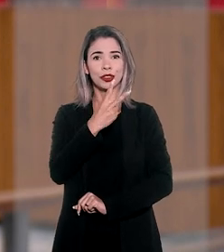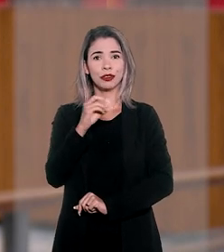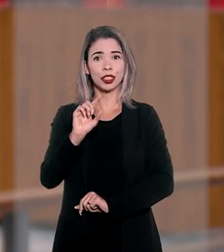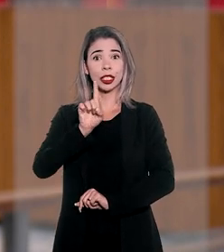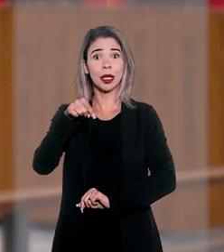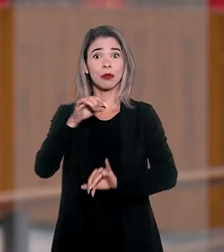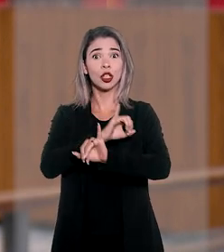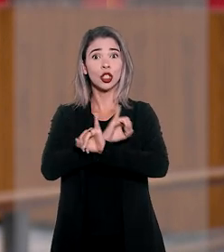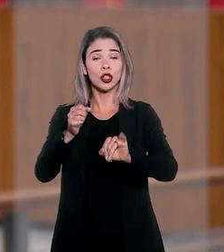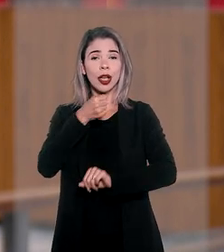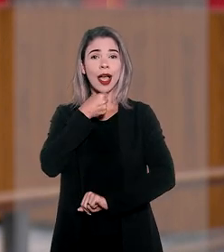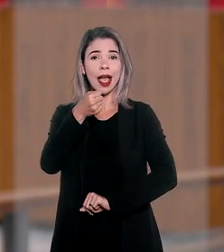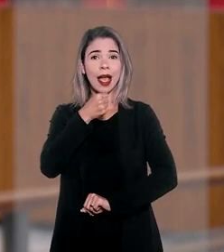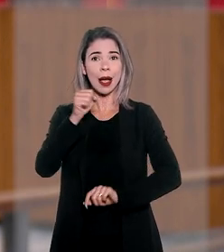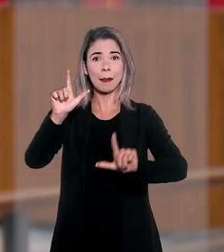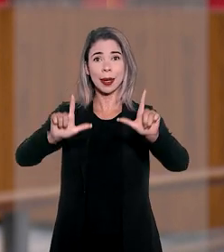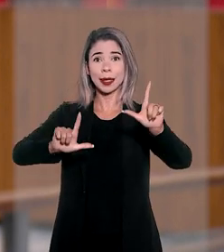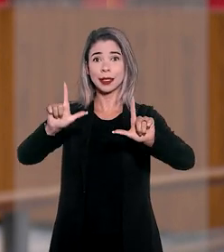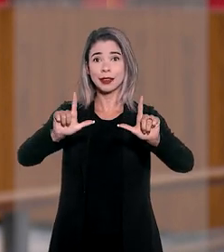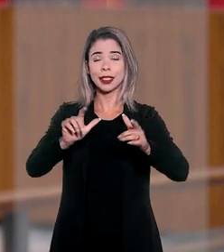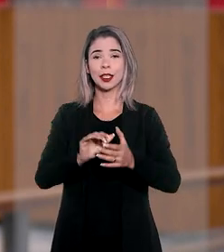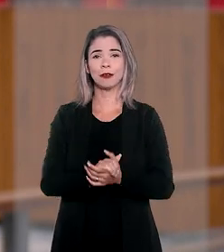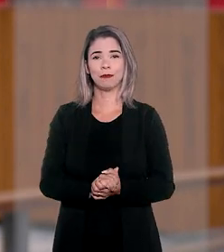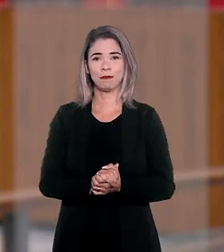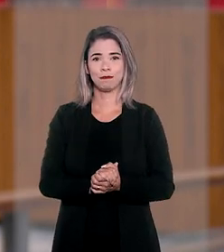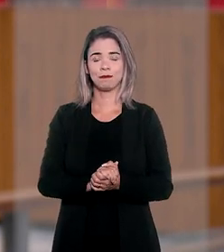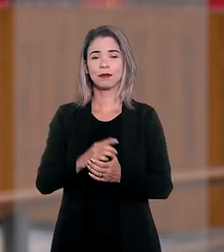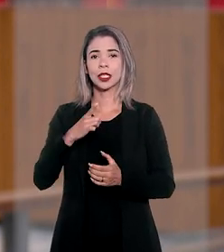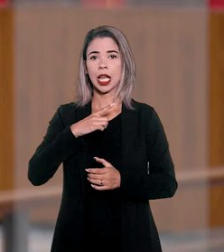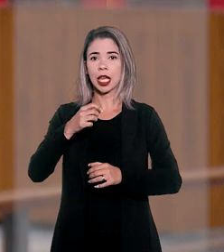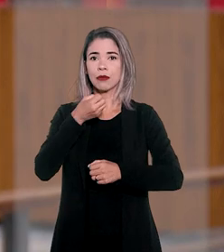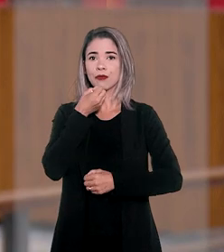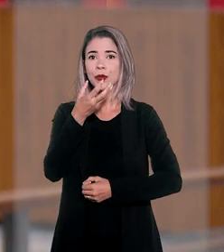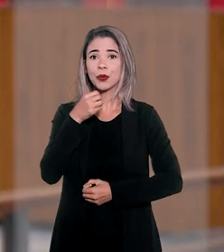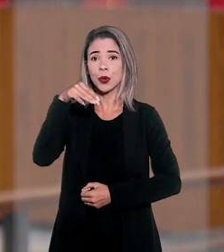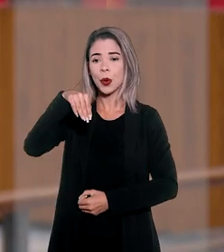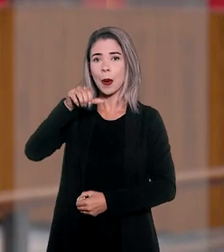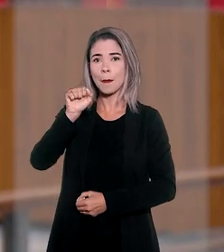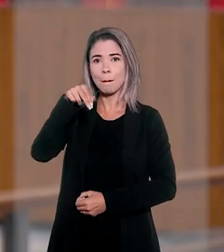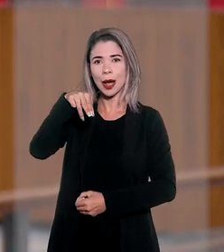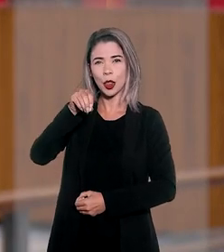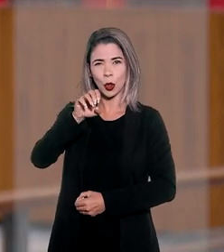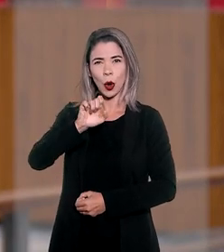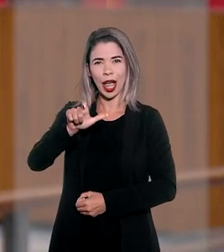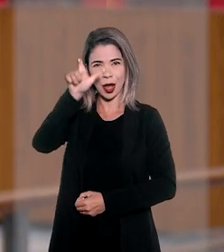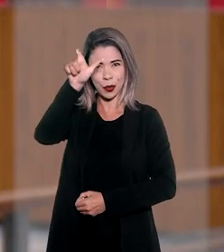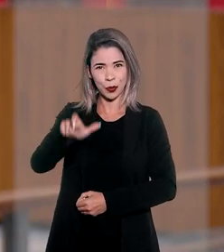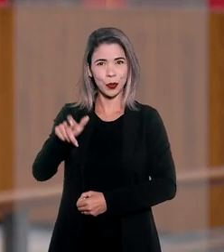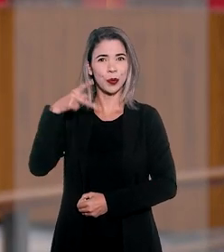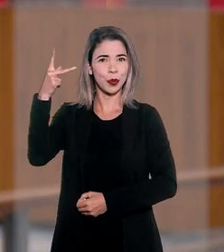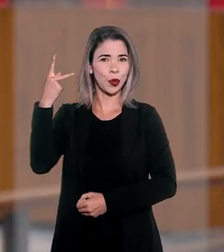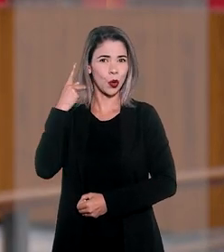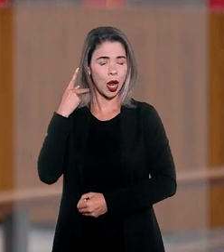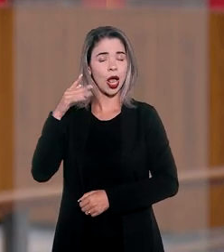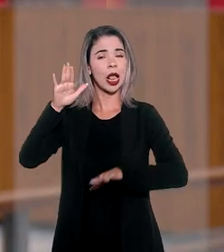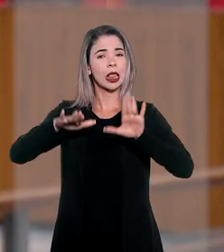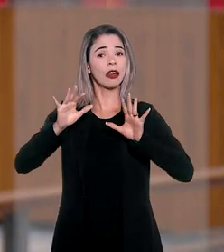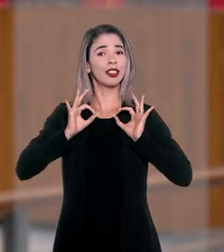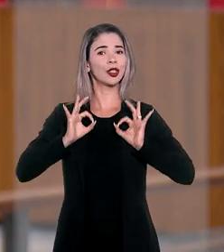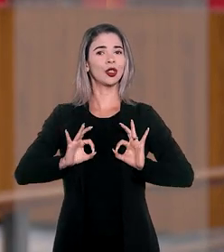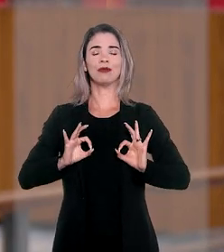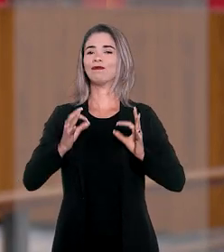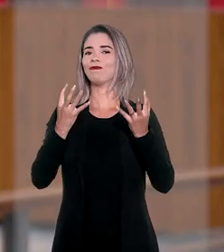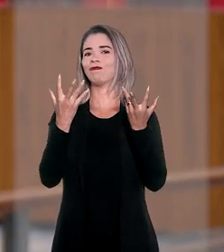após publicação de reportagem em um jornal. Com base em declarações de Manuel do Socorro Tavares Pastana sobre suposta